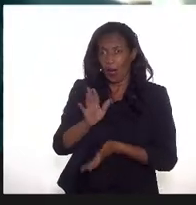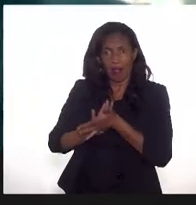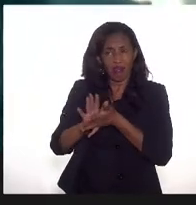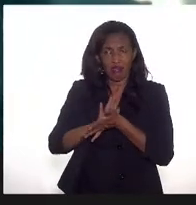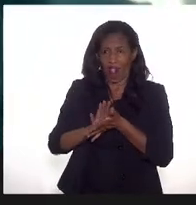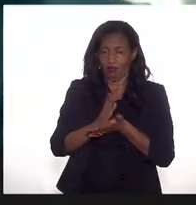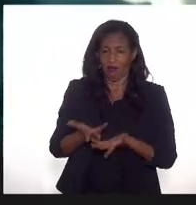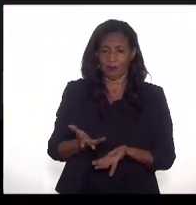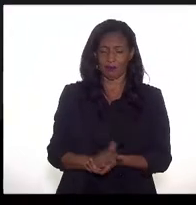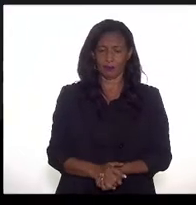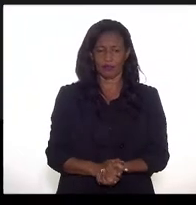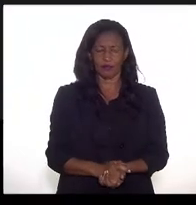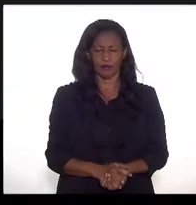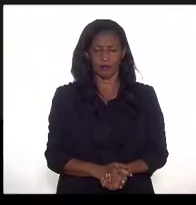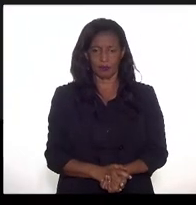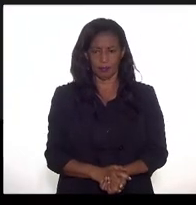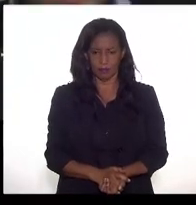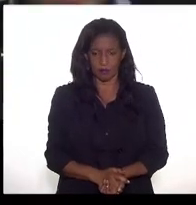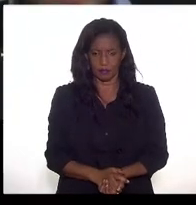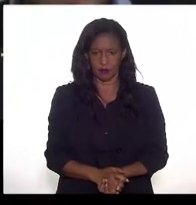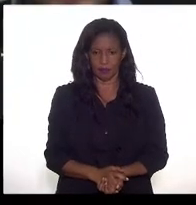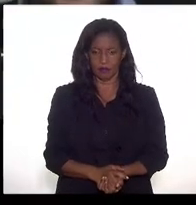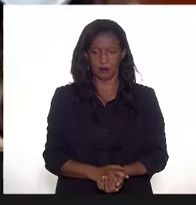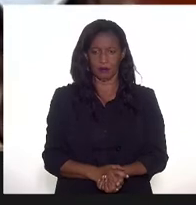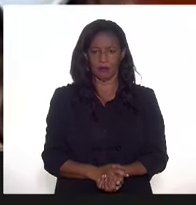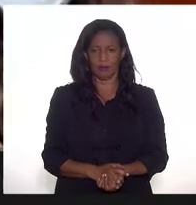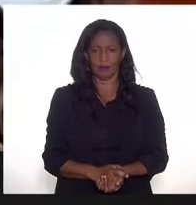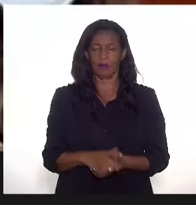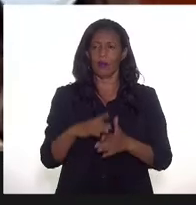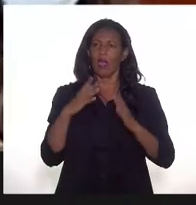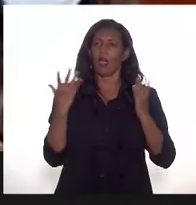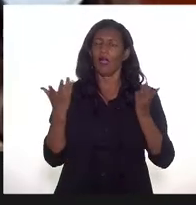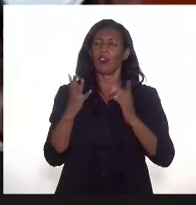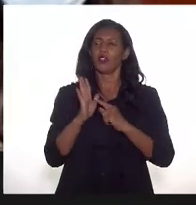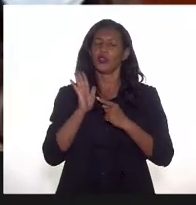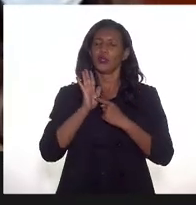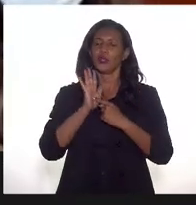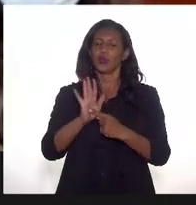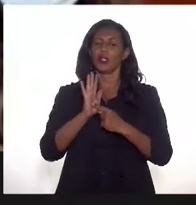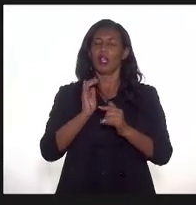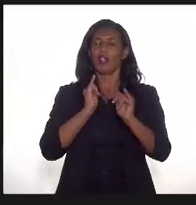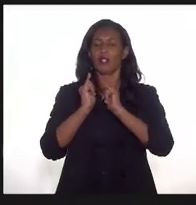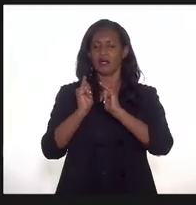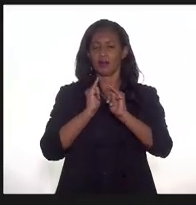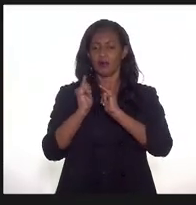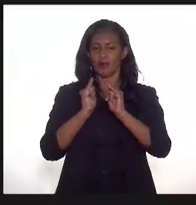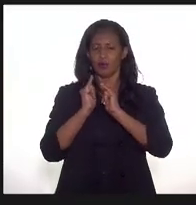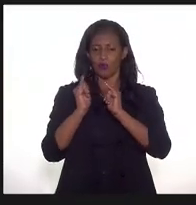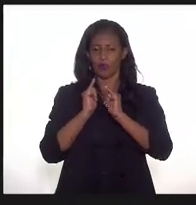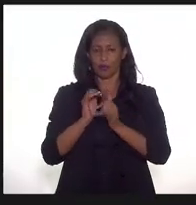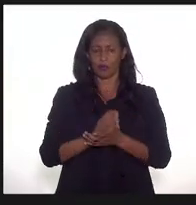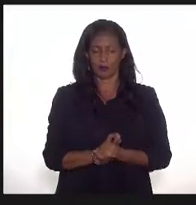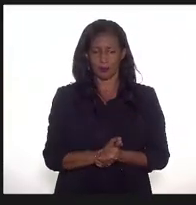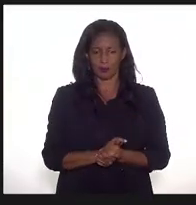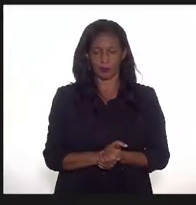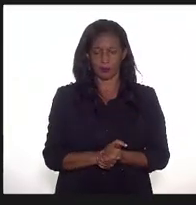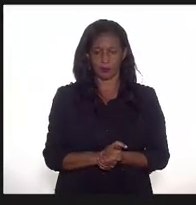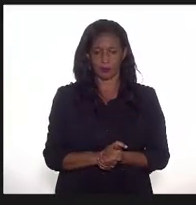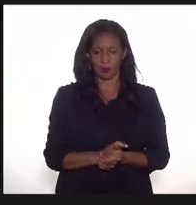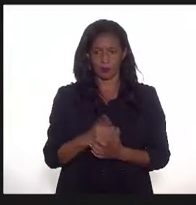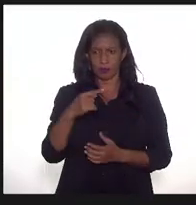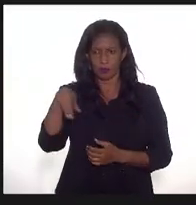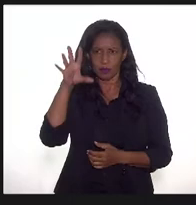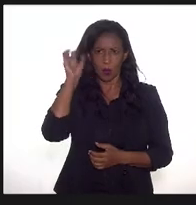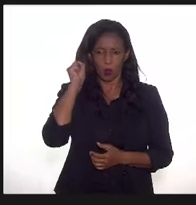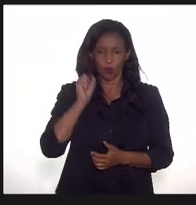Por favor. Bom, então, a gente classifica considerando as informações, considerando... Vocês me ouvem?